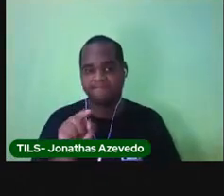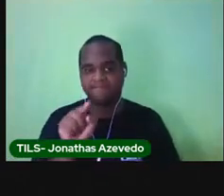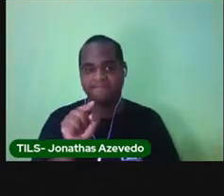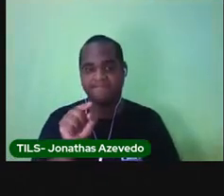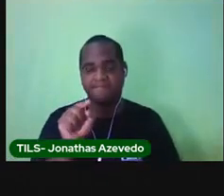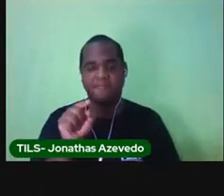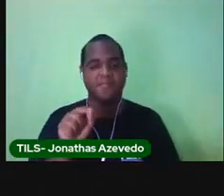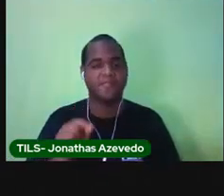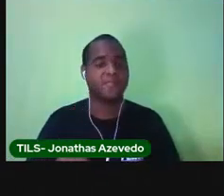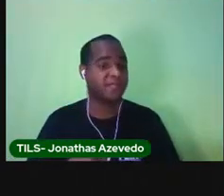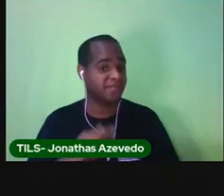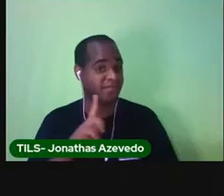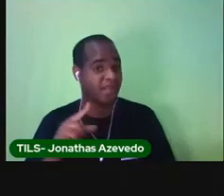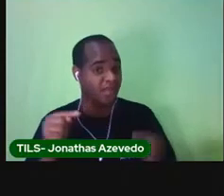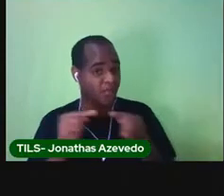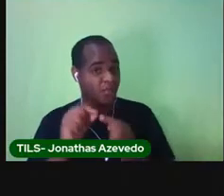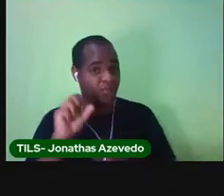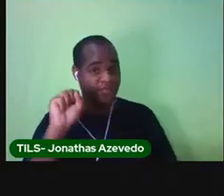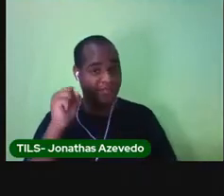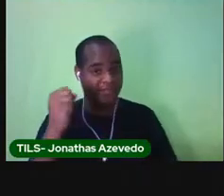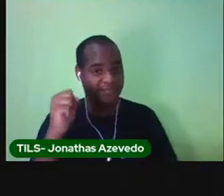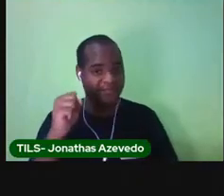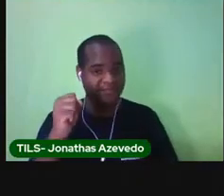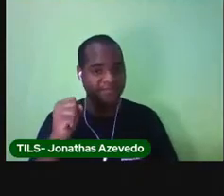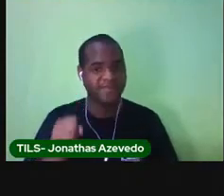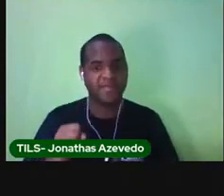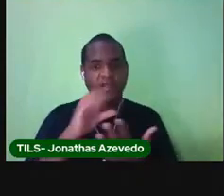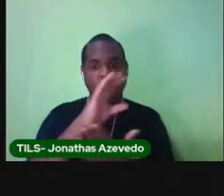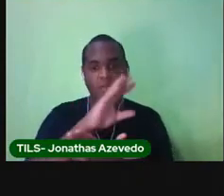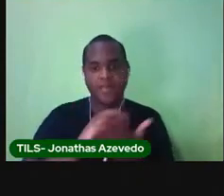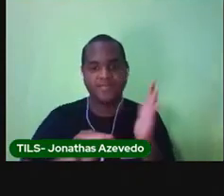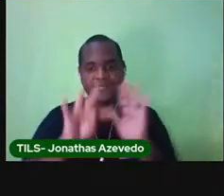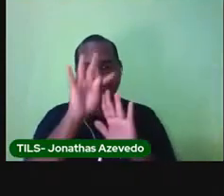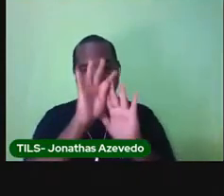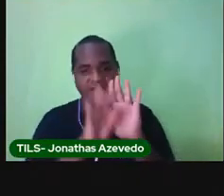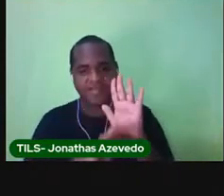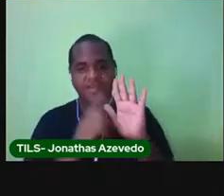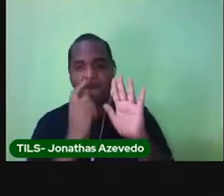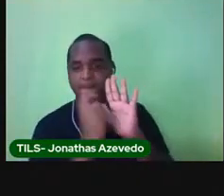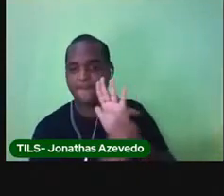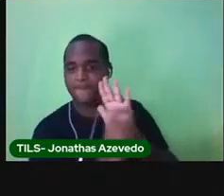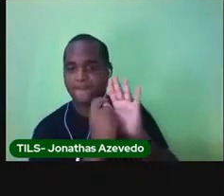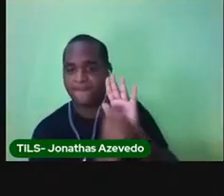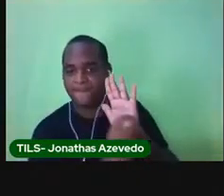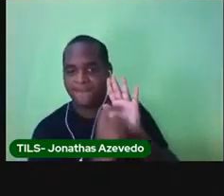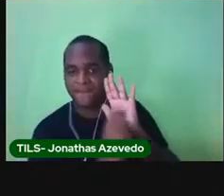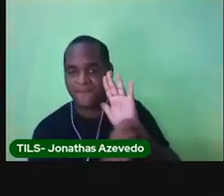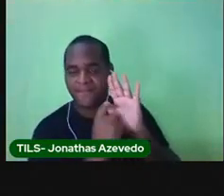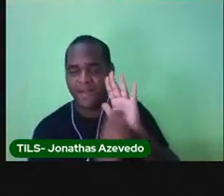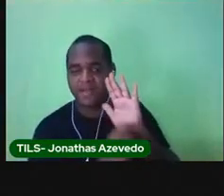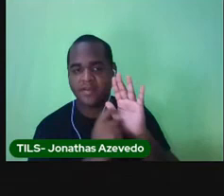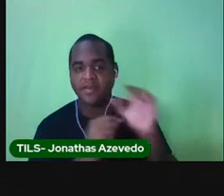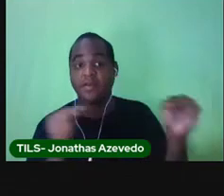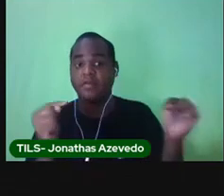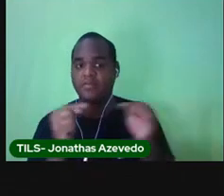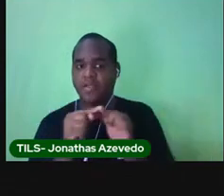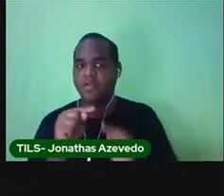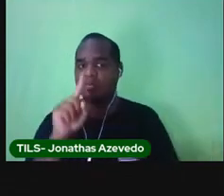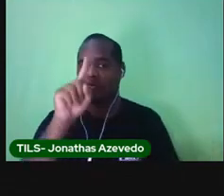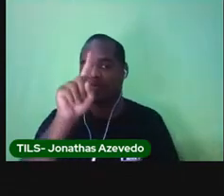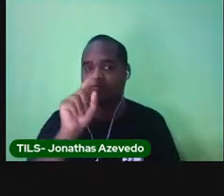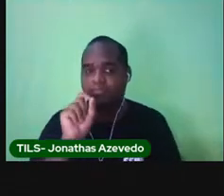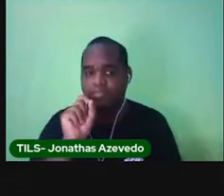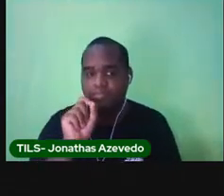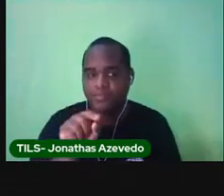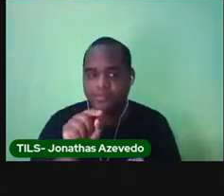Questão Número 8 Copie do texto os trechos que aparecem a exclamação